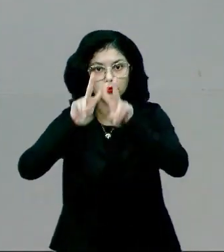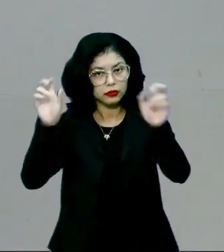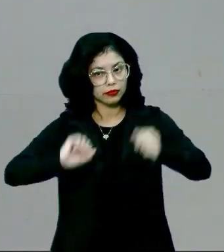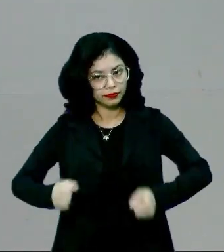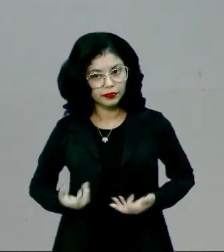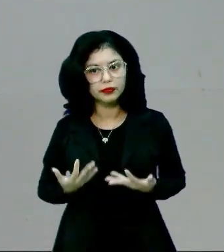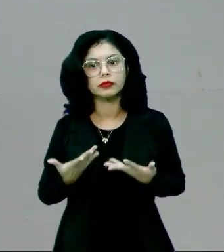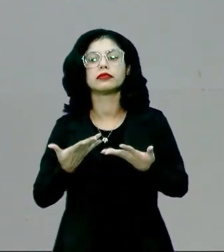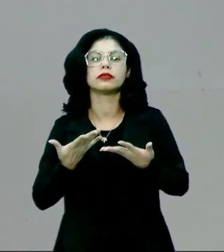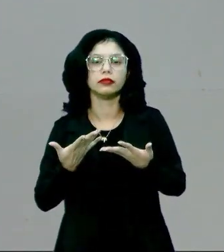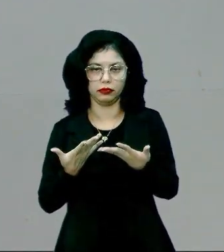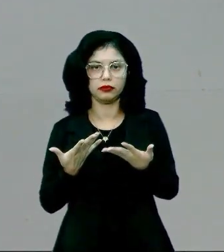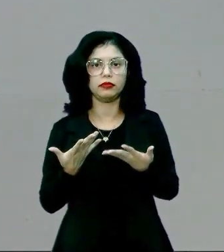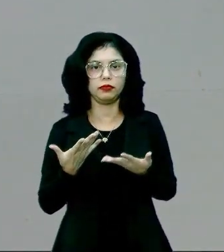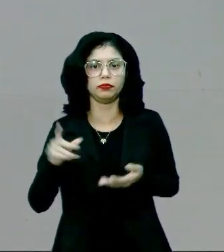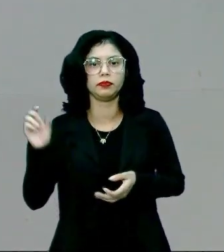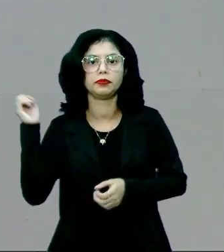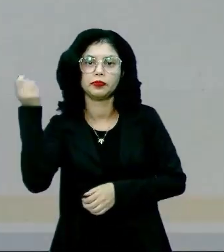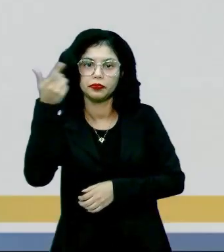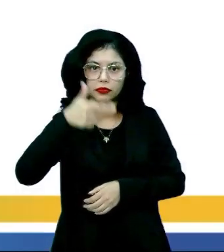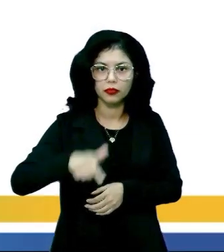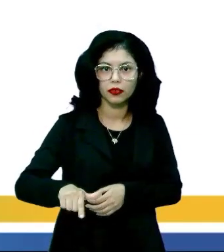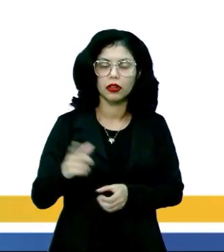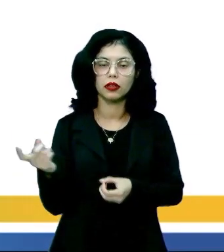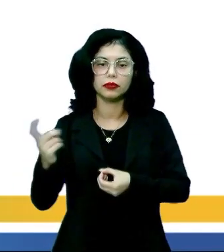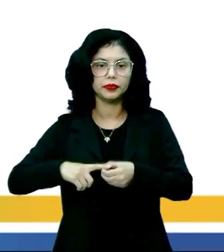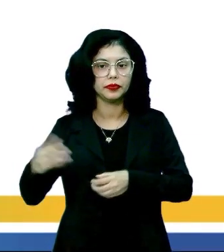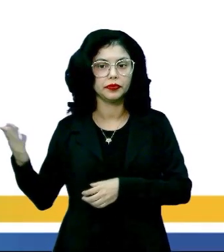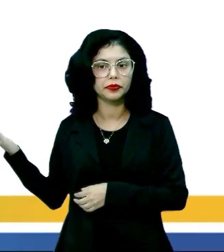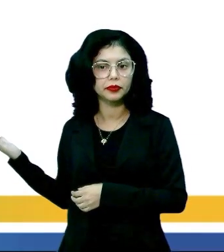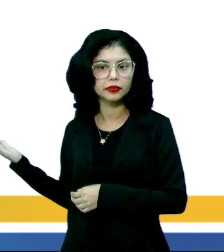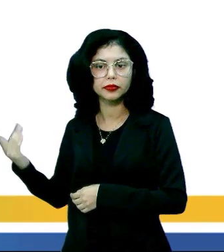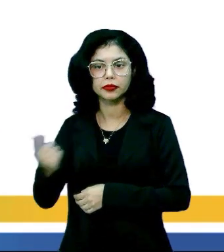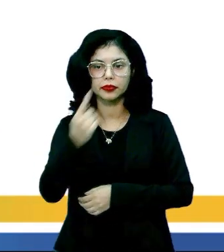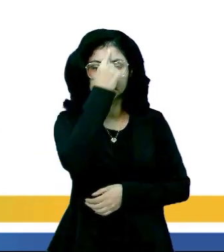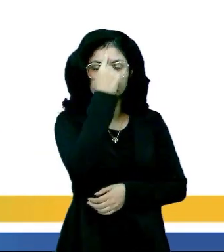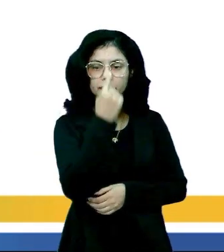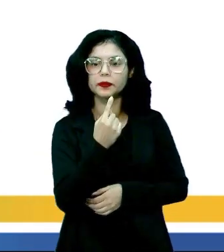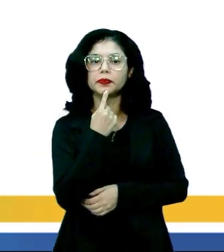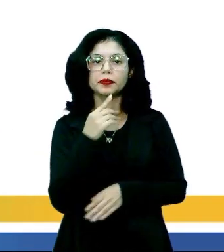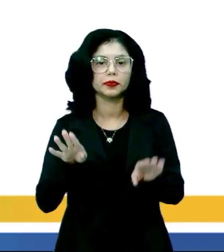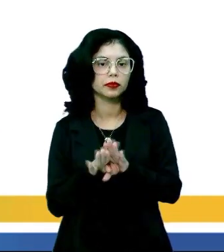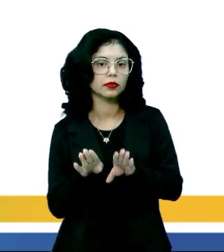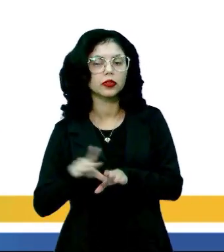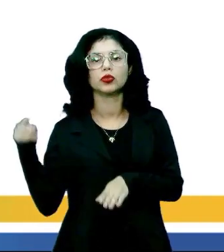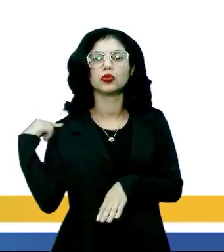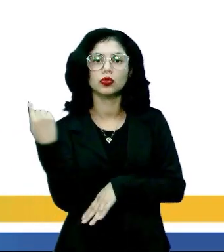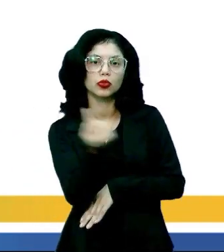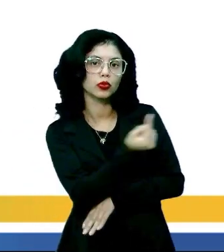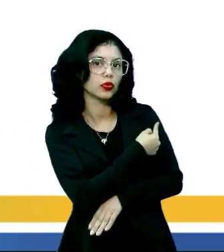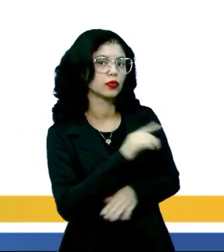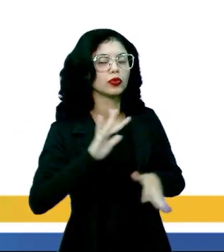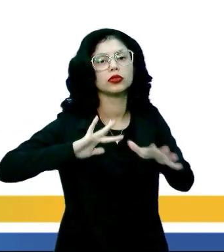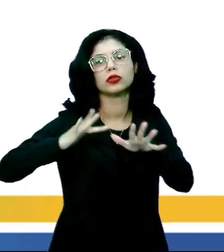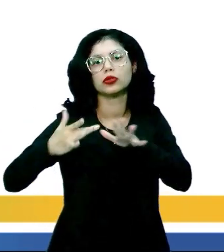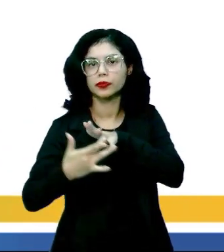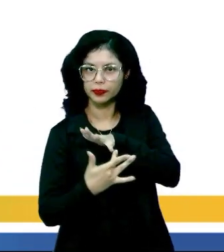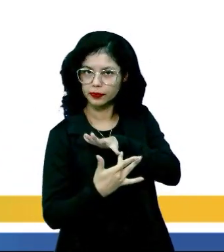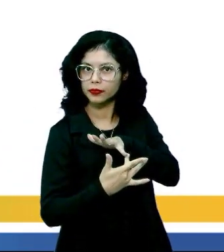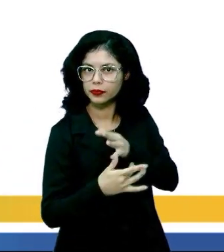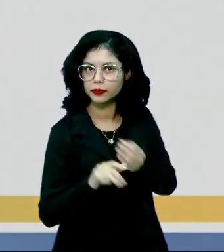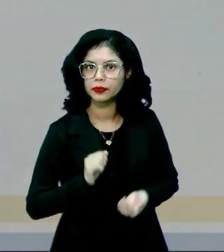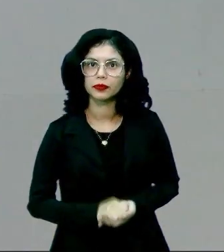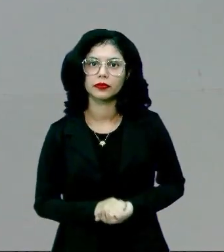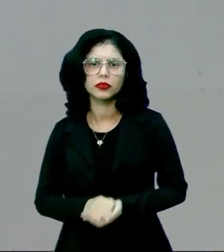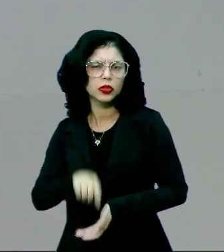uma manifestação. E, novamente, eu vou retornar à imagem. Vejam só. Somos a rede social.